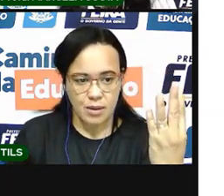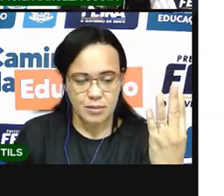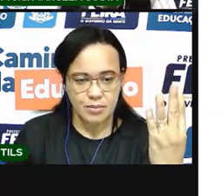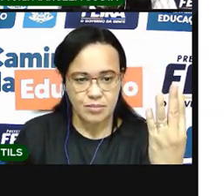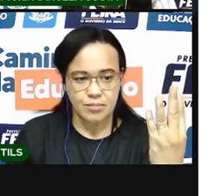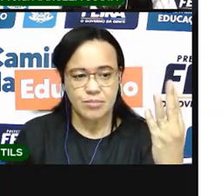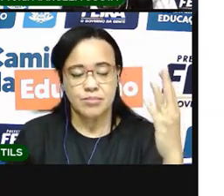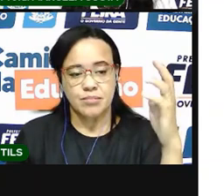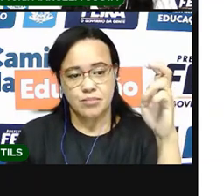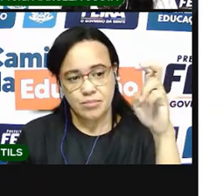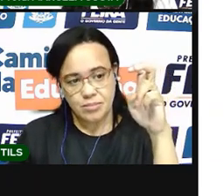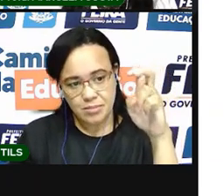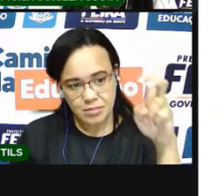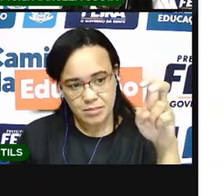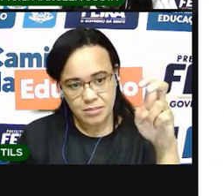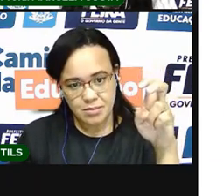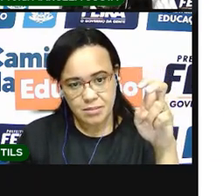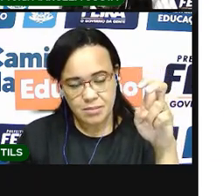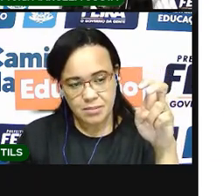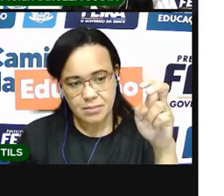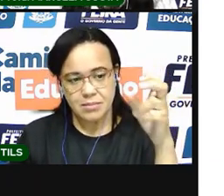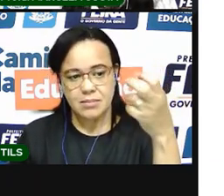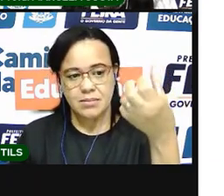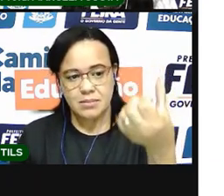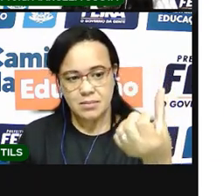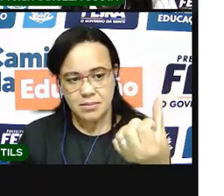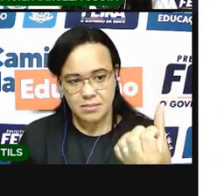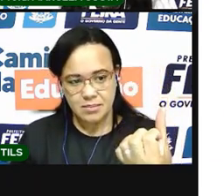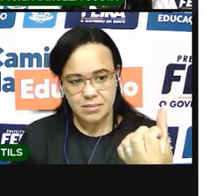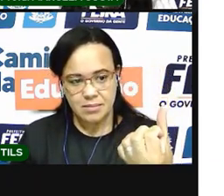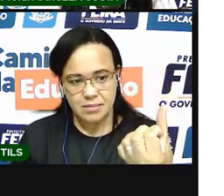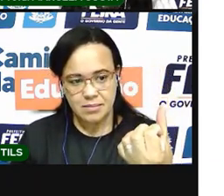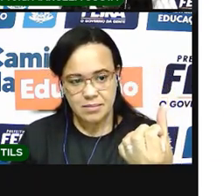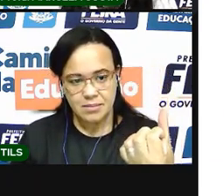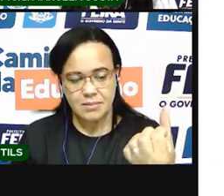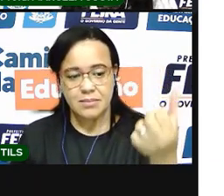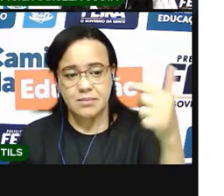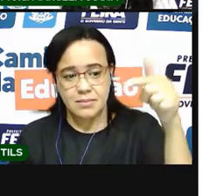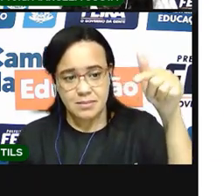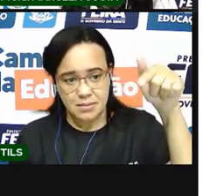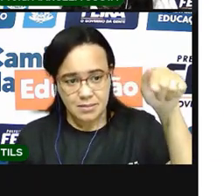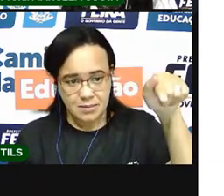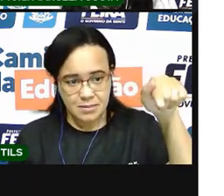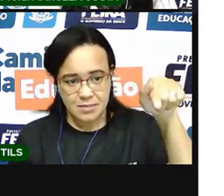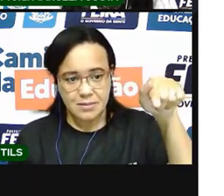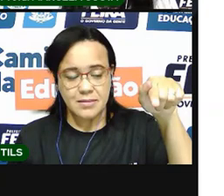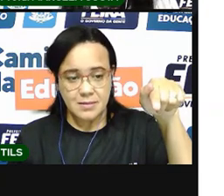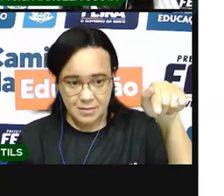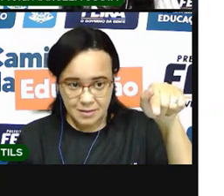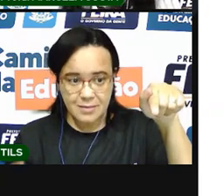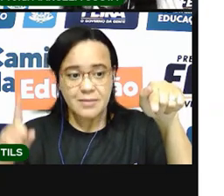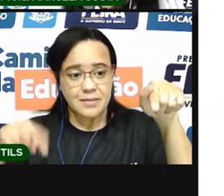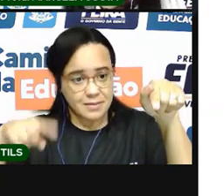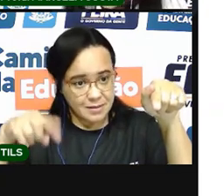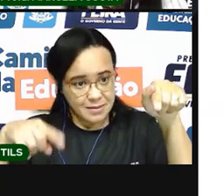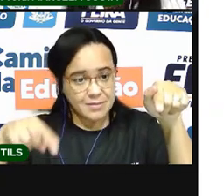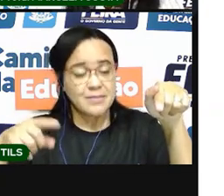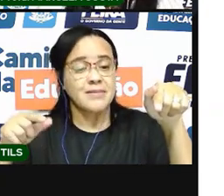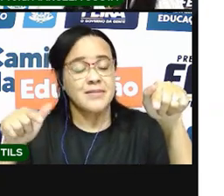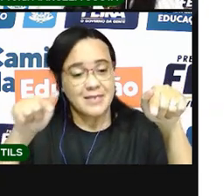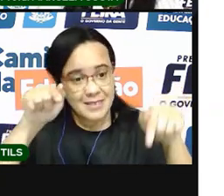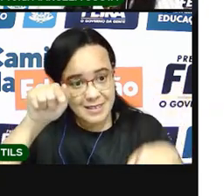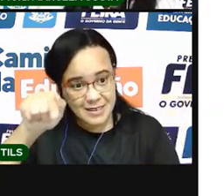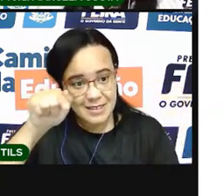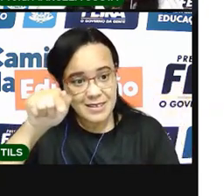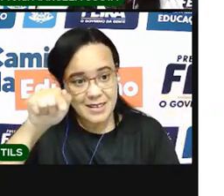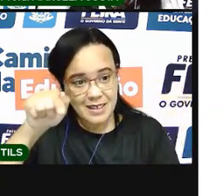quatro, cinco, seis, sete. Sete dias tem